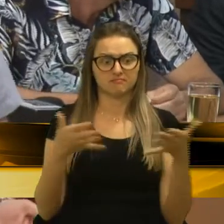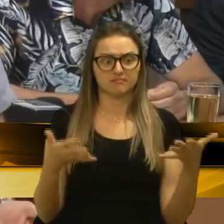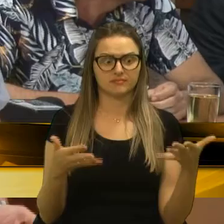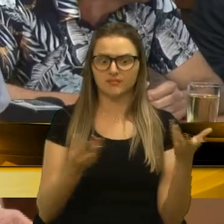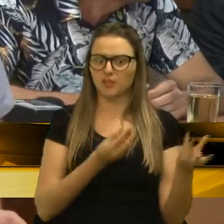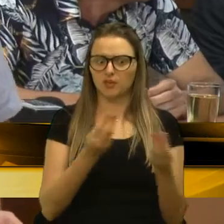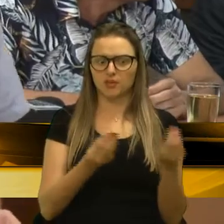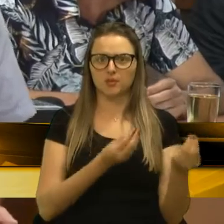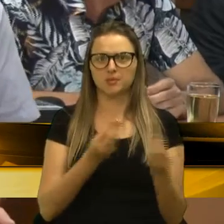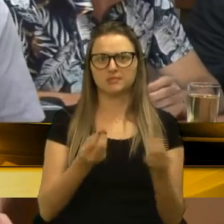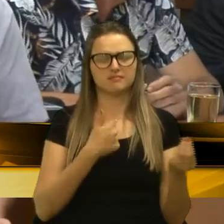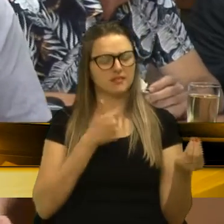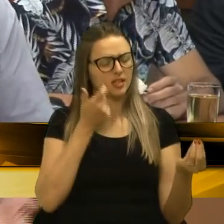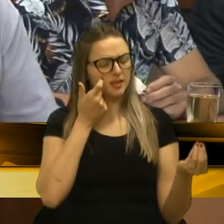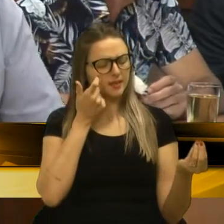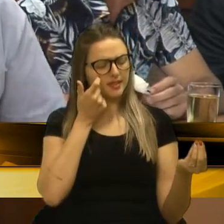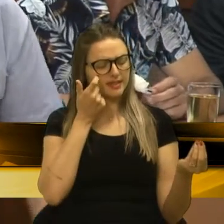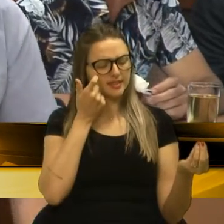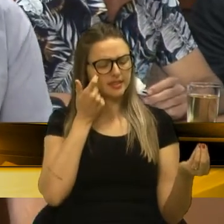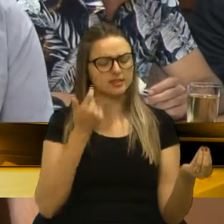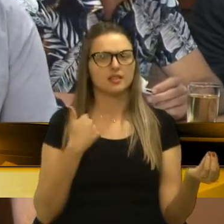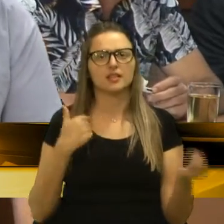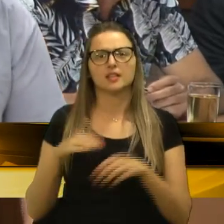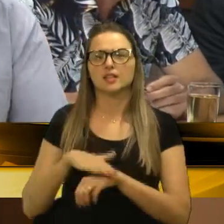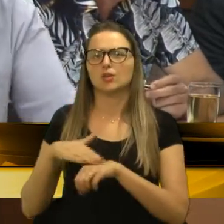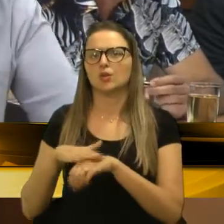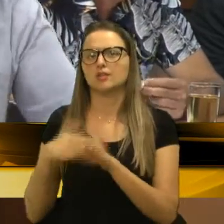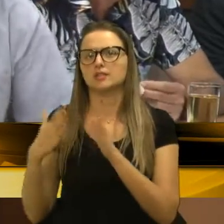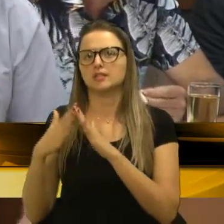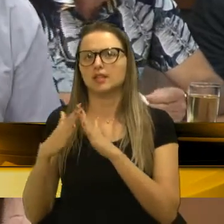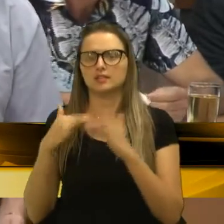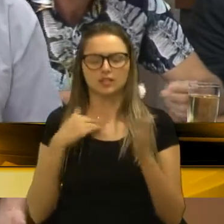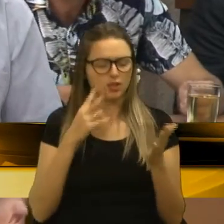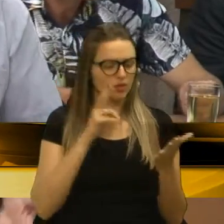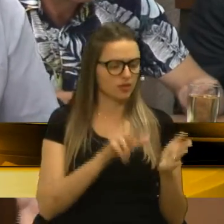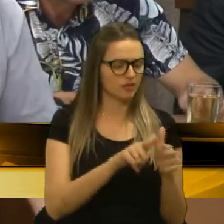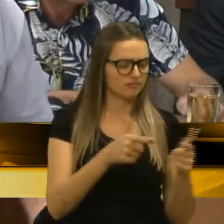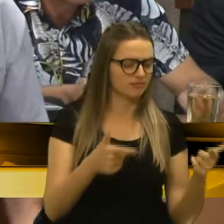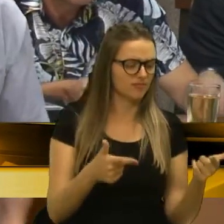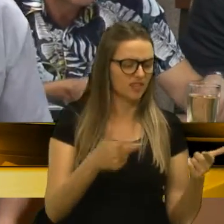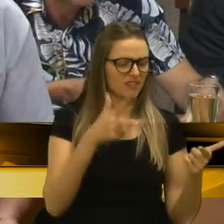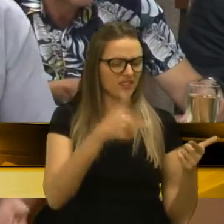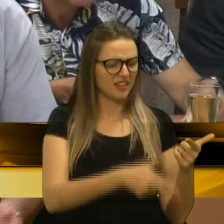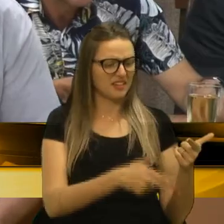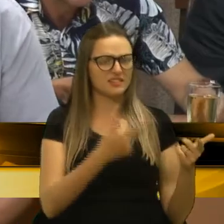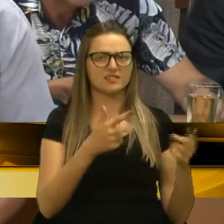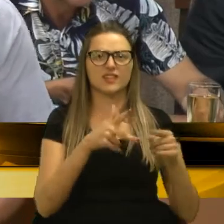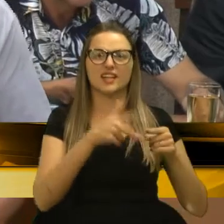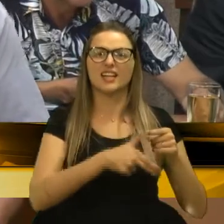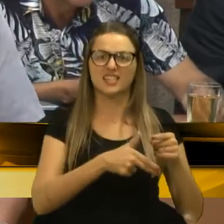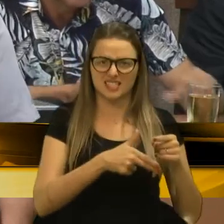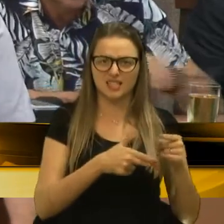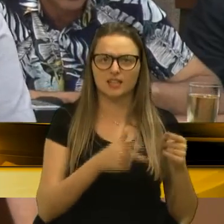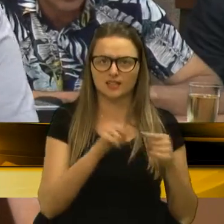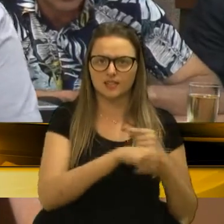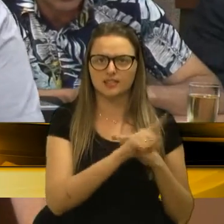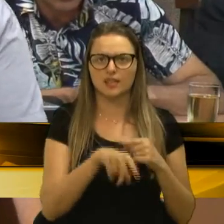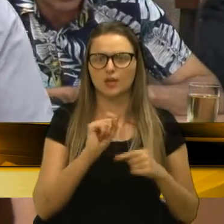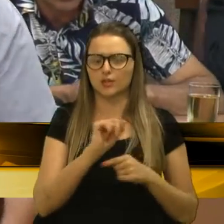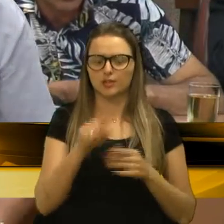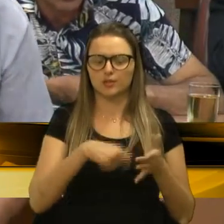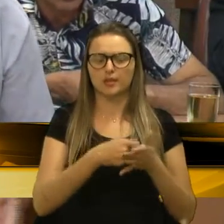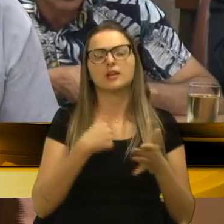Isso eu fiquei pensando, até comentei em casa, quando vi o jornal, vai cortar o que não paga. Então, quer dizer que voto favorável a essa moção,